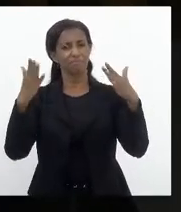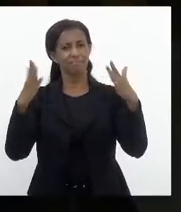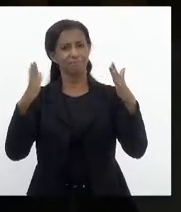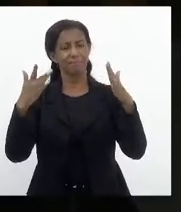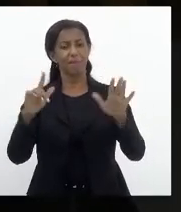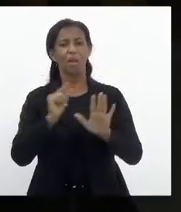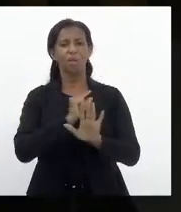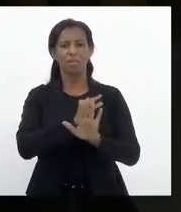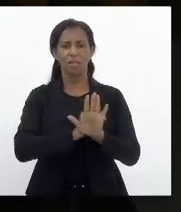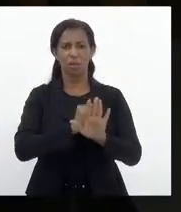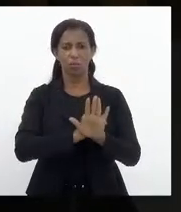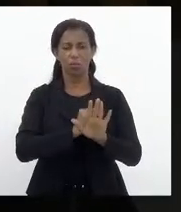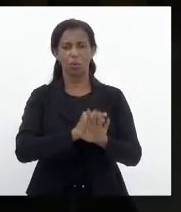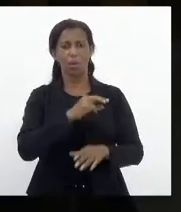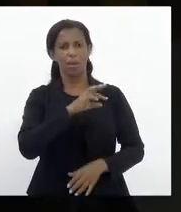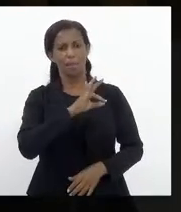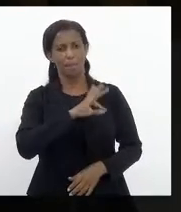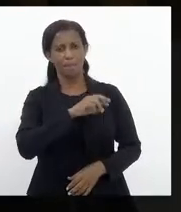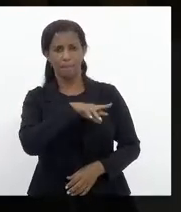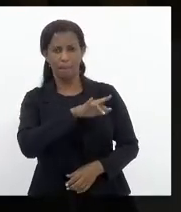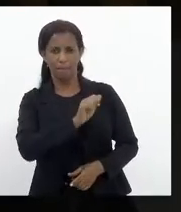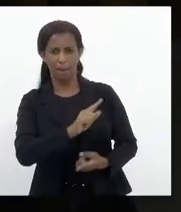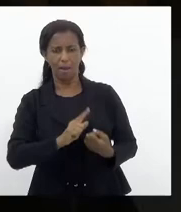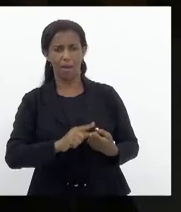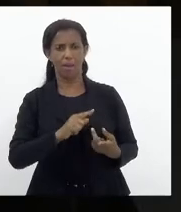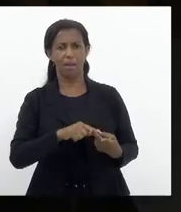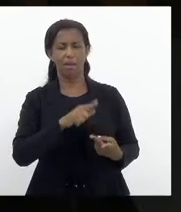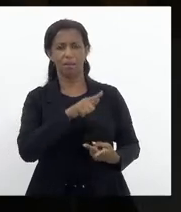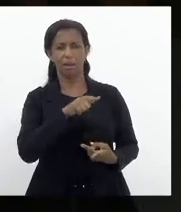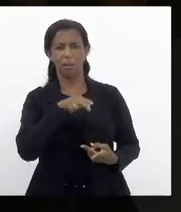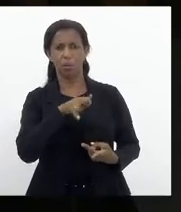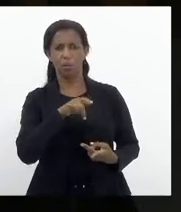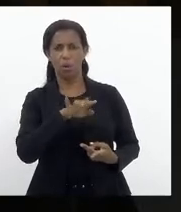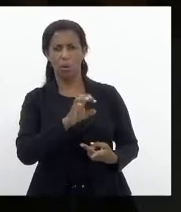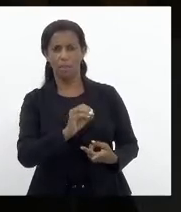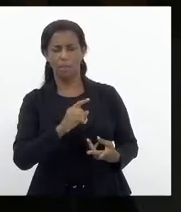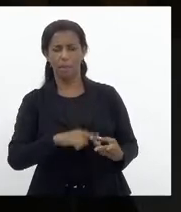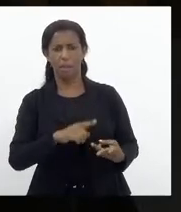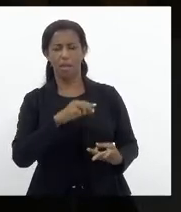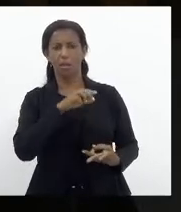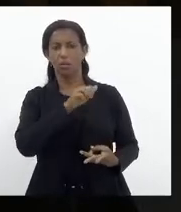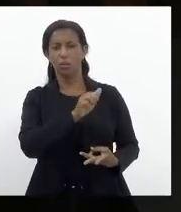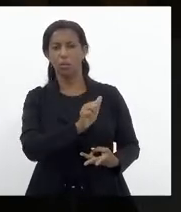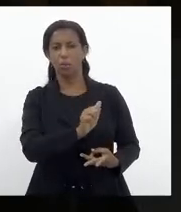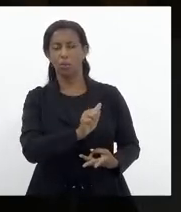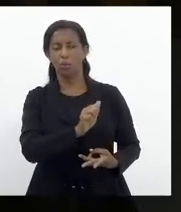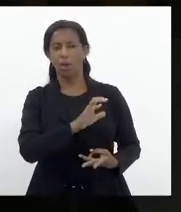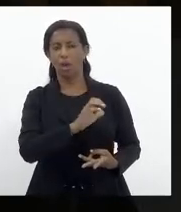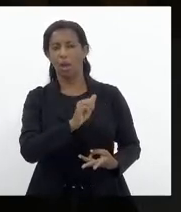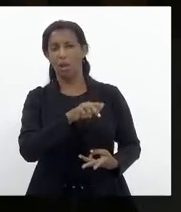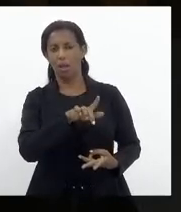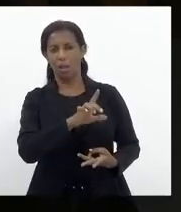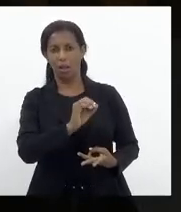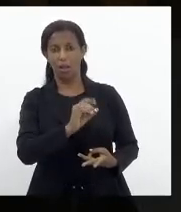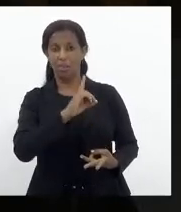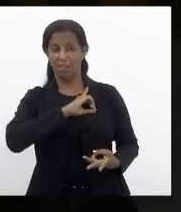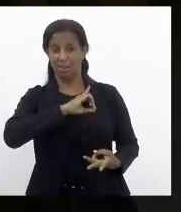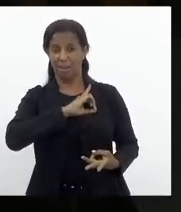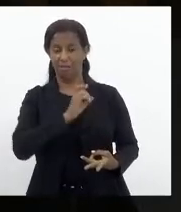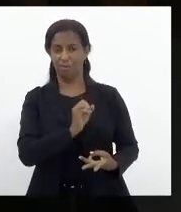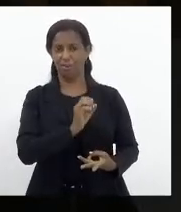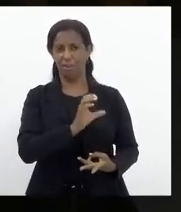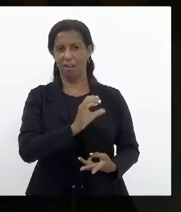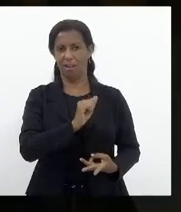autores, deputado Marta Rocha, deputado Márcio Galberto, deputado Carlos Augusto, delegado Carlos